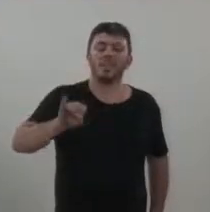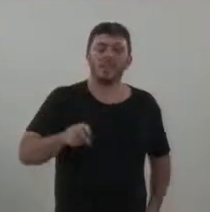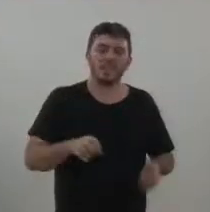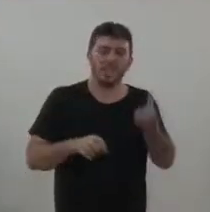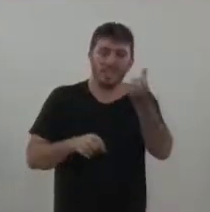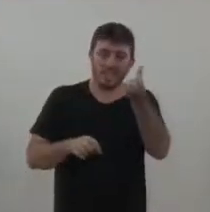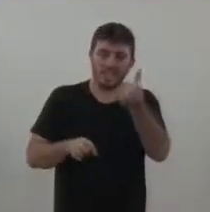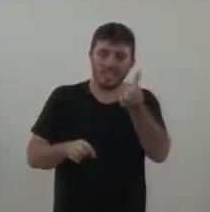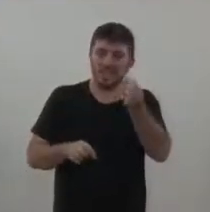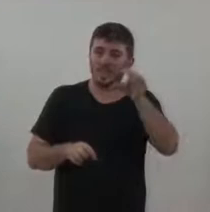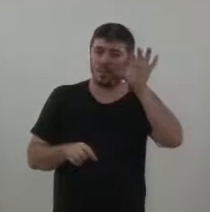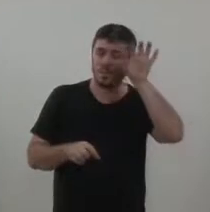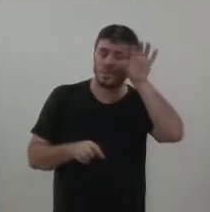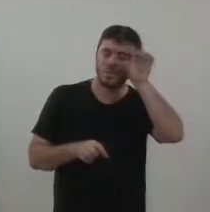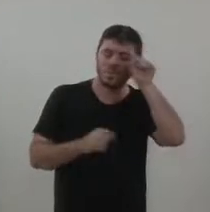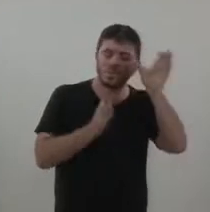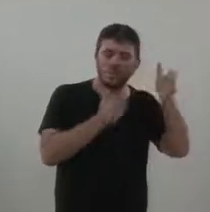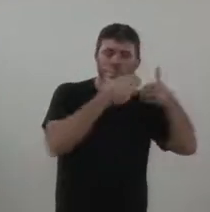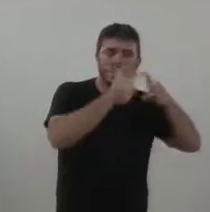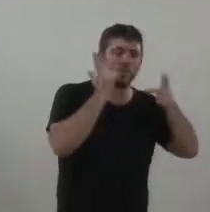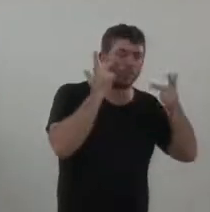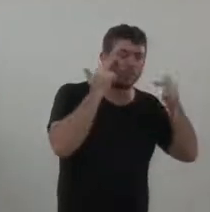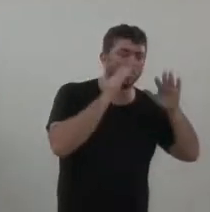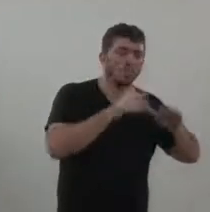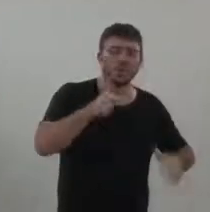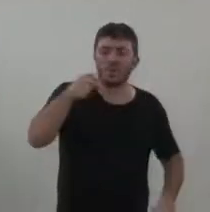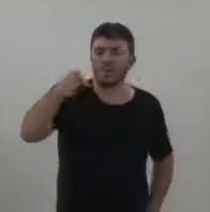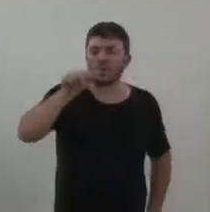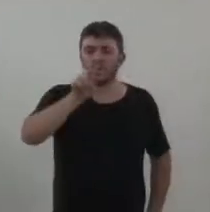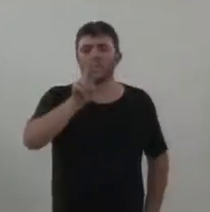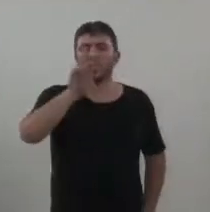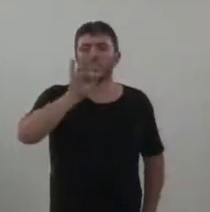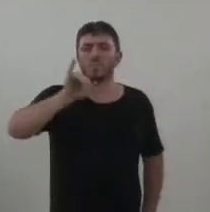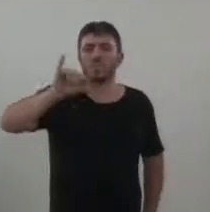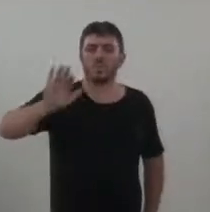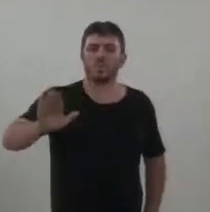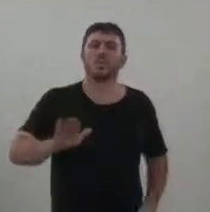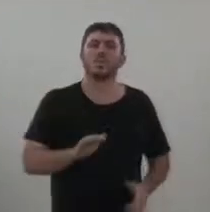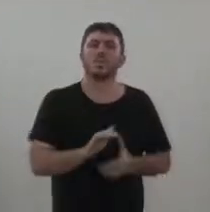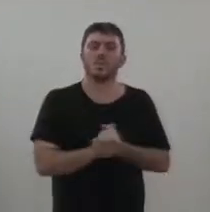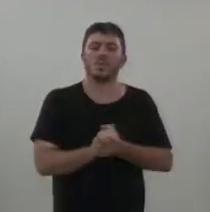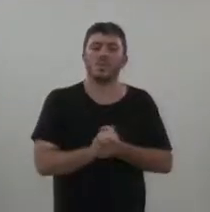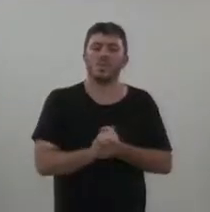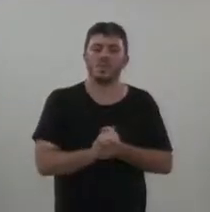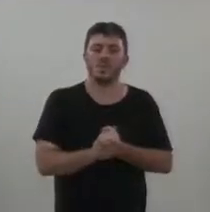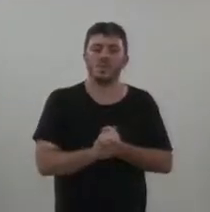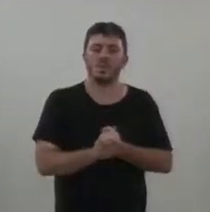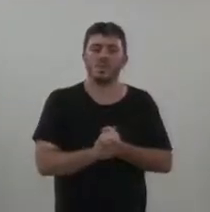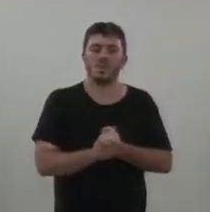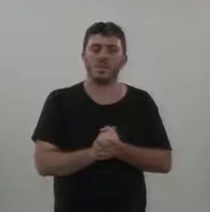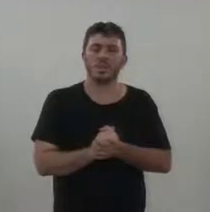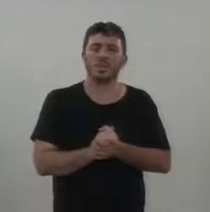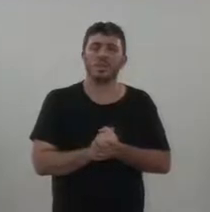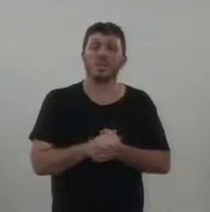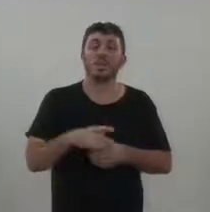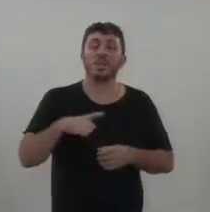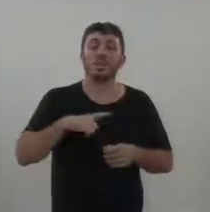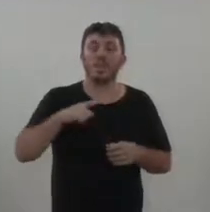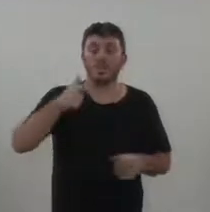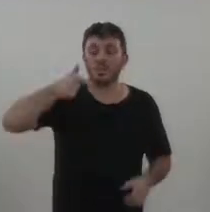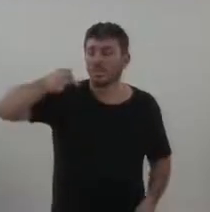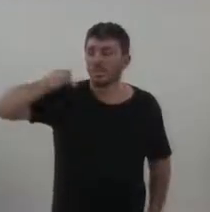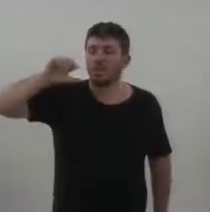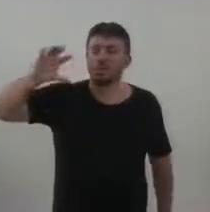chama atenção, que ainda Vinhedo é suportável, nós temos, são dezoito, nós temos mais sete, nós temos mais sete respiradores,